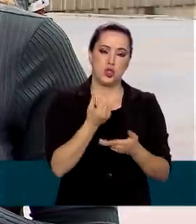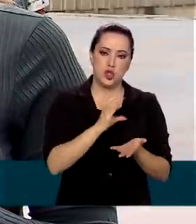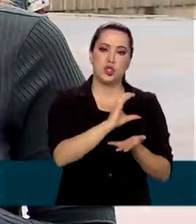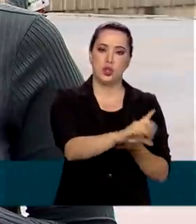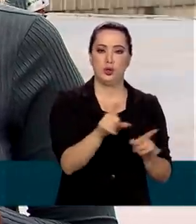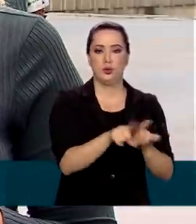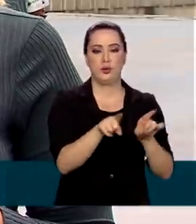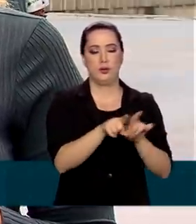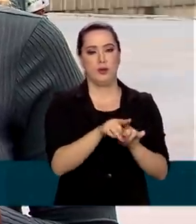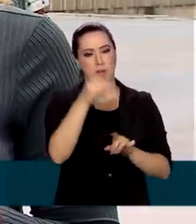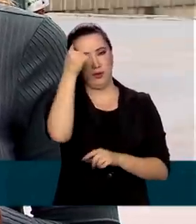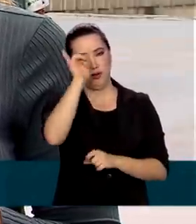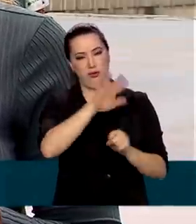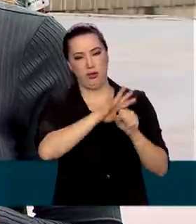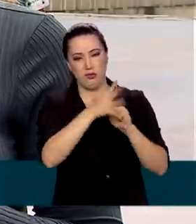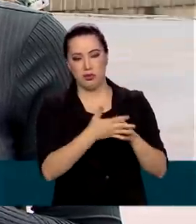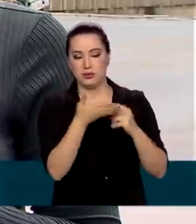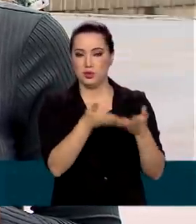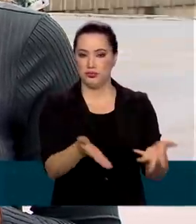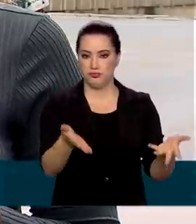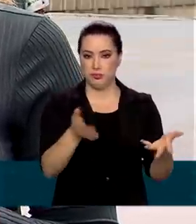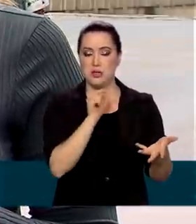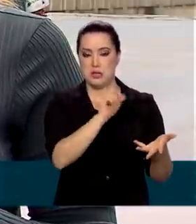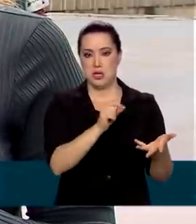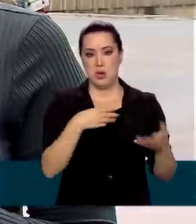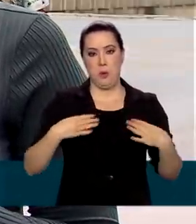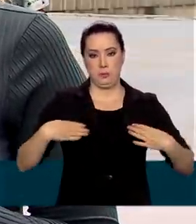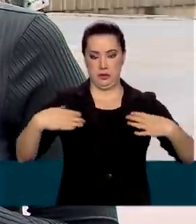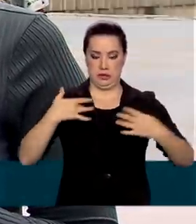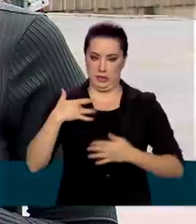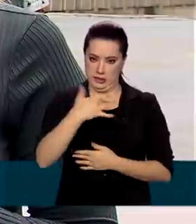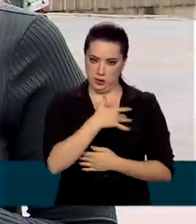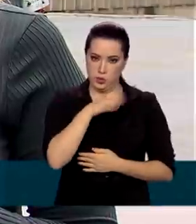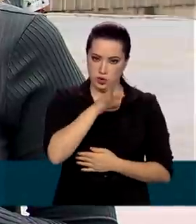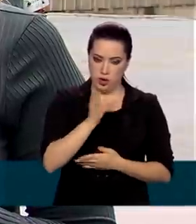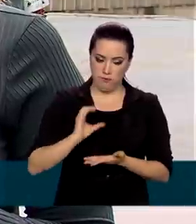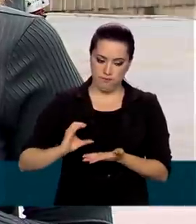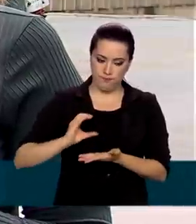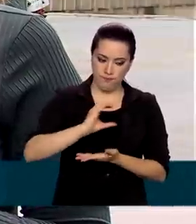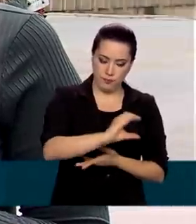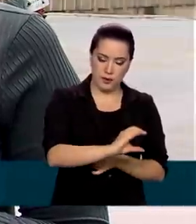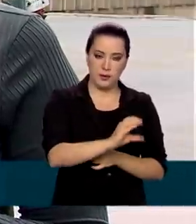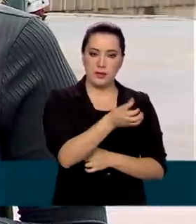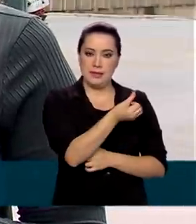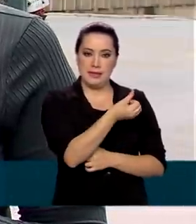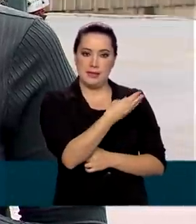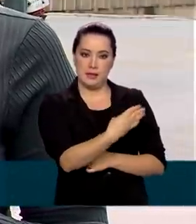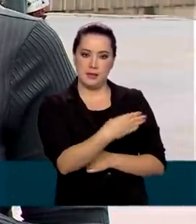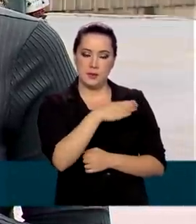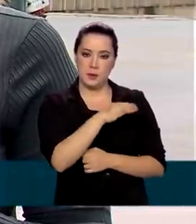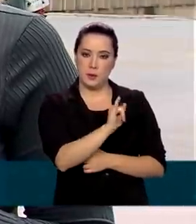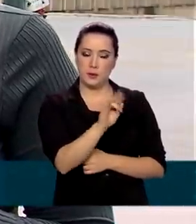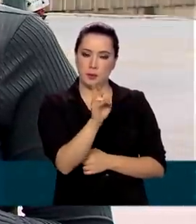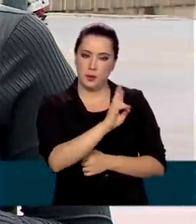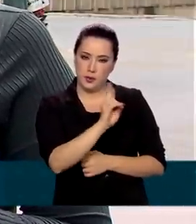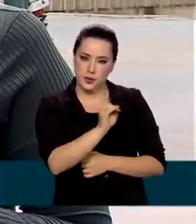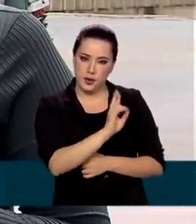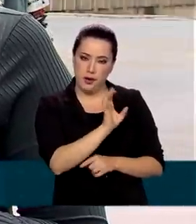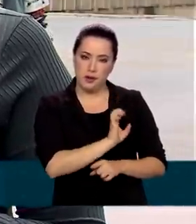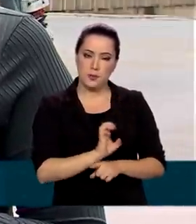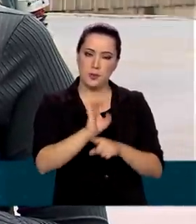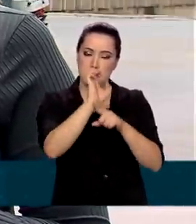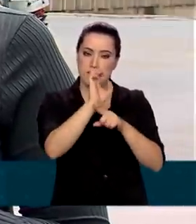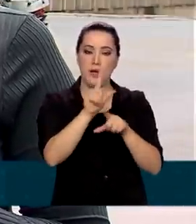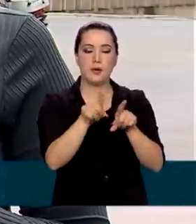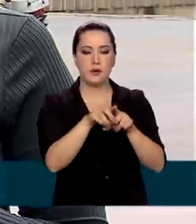para o combate à pandemia. O Ministério da Saúde já destinou 64 bilhões de reais para estados e